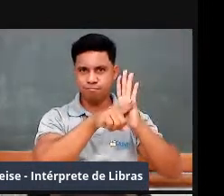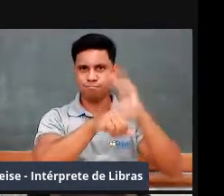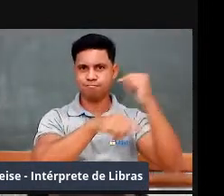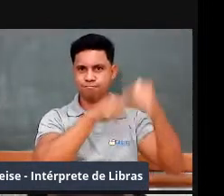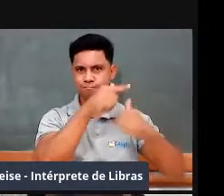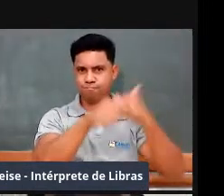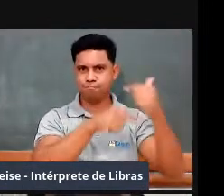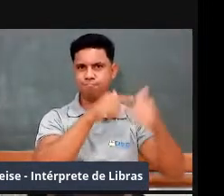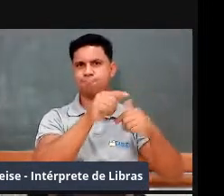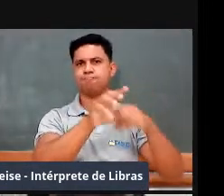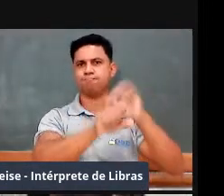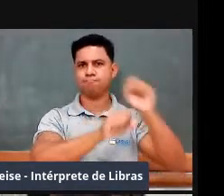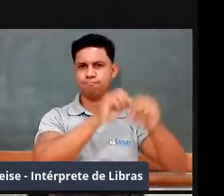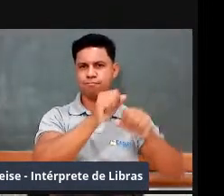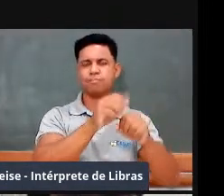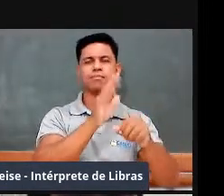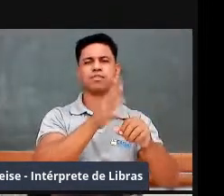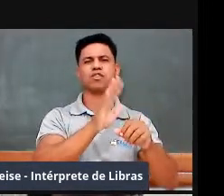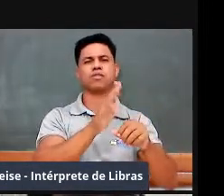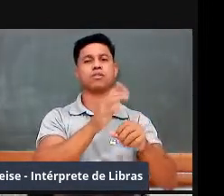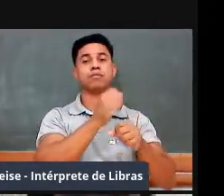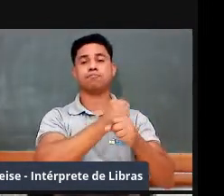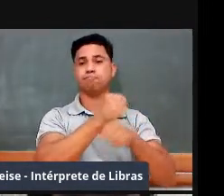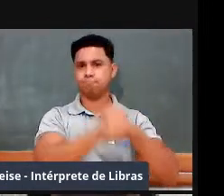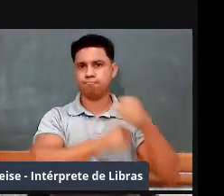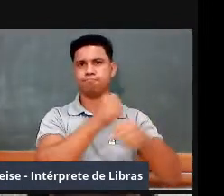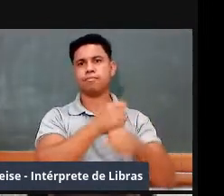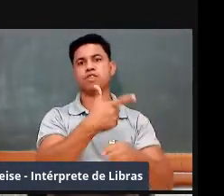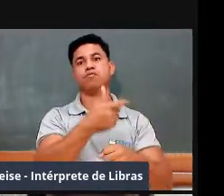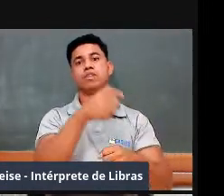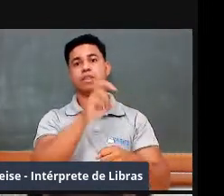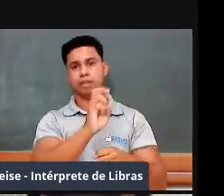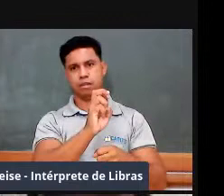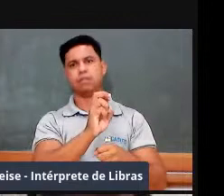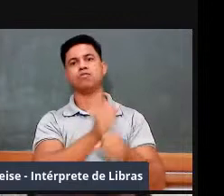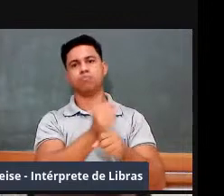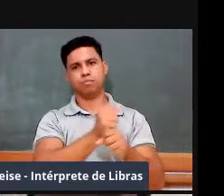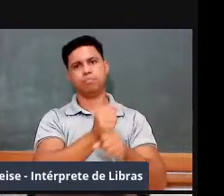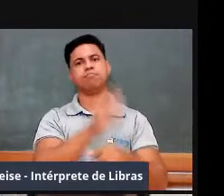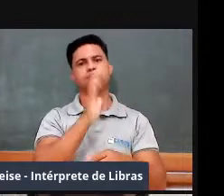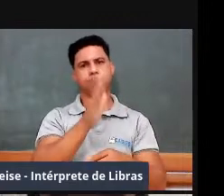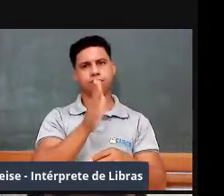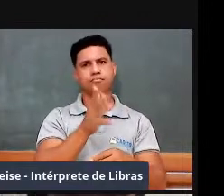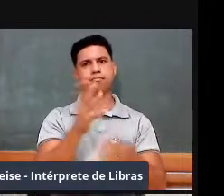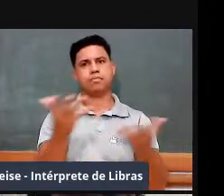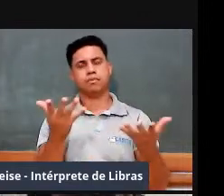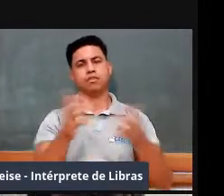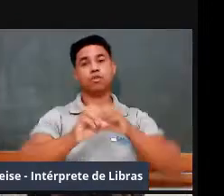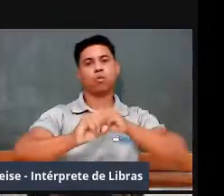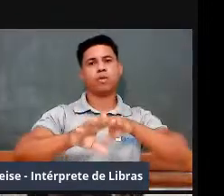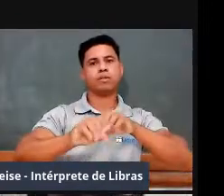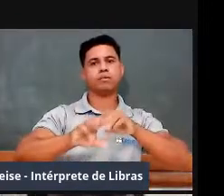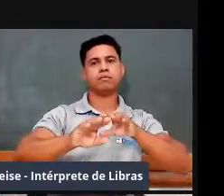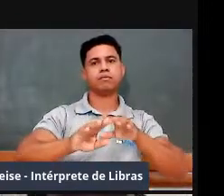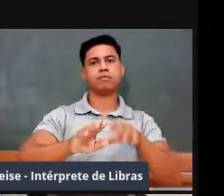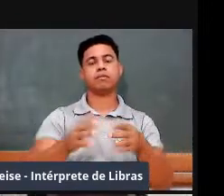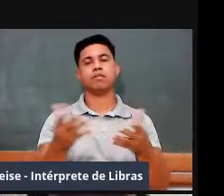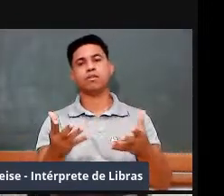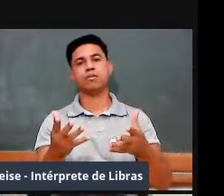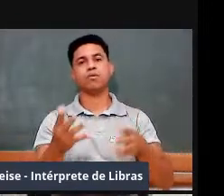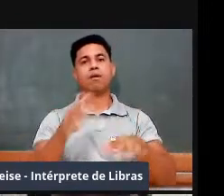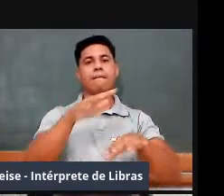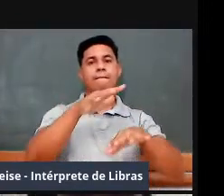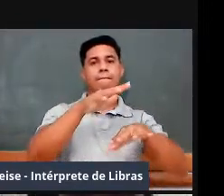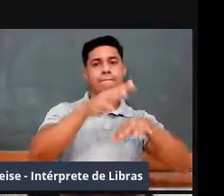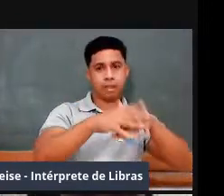já há uns 25 anos no âmbito do ensino de matemática, e, sobretudo,